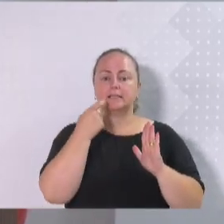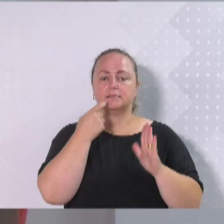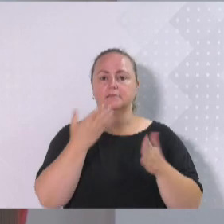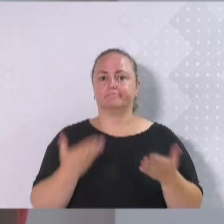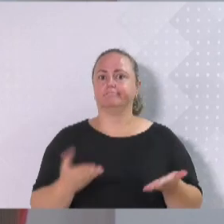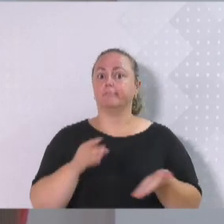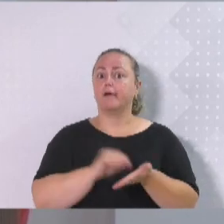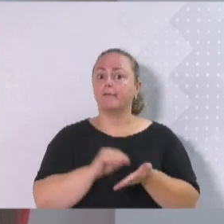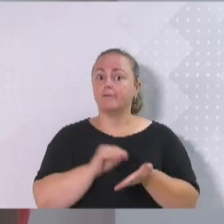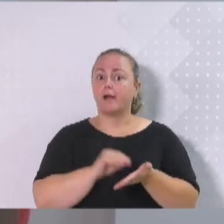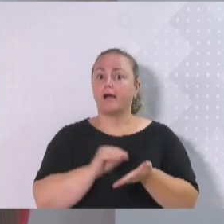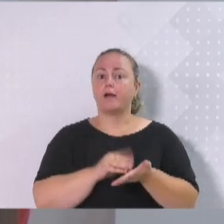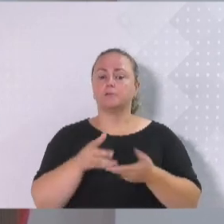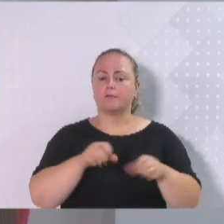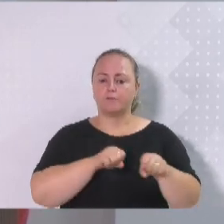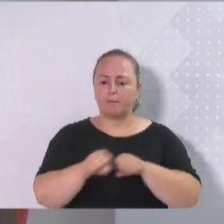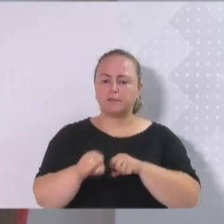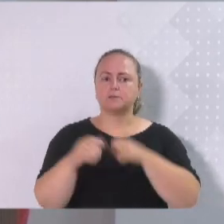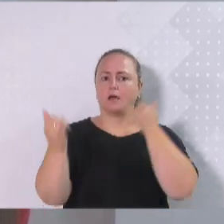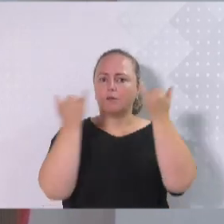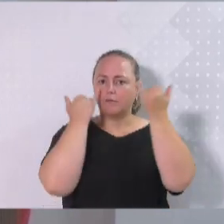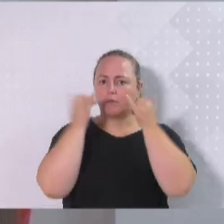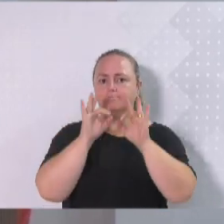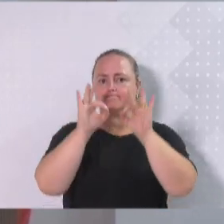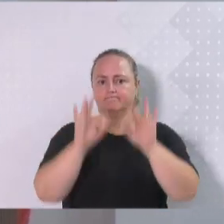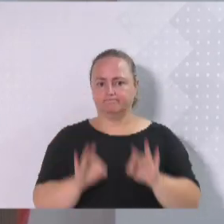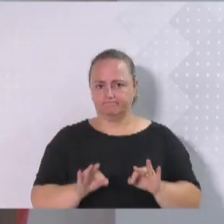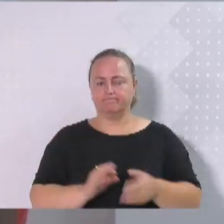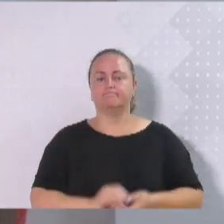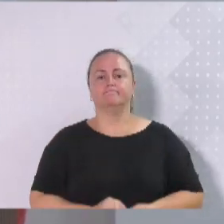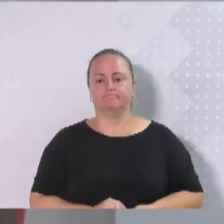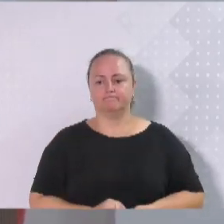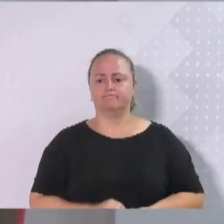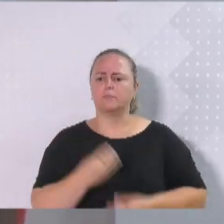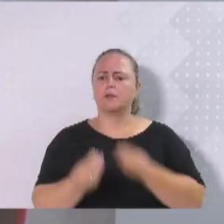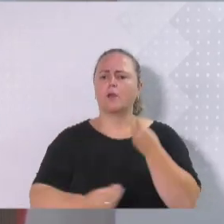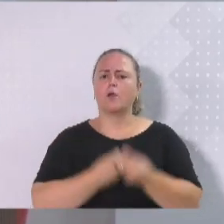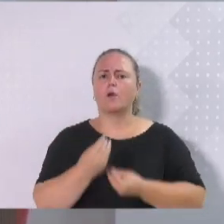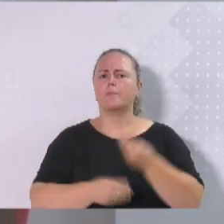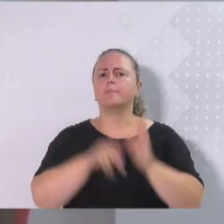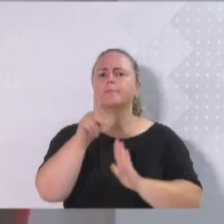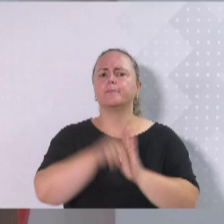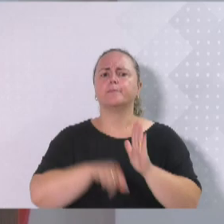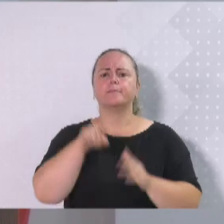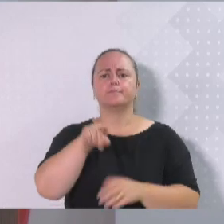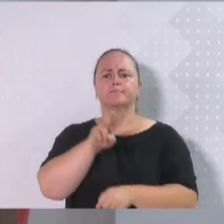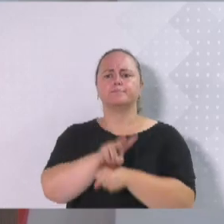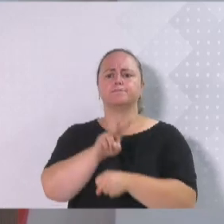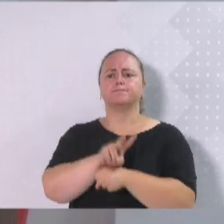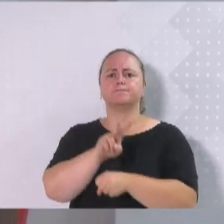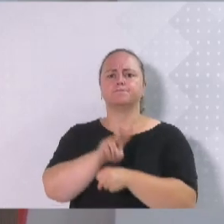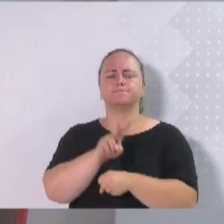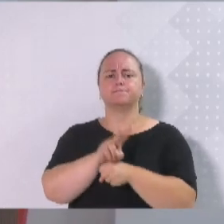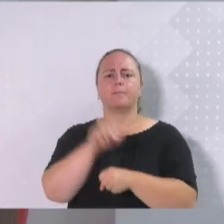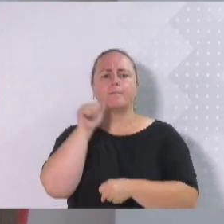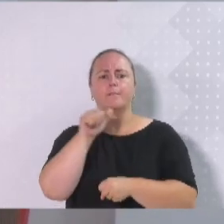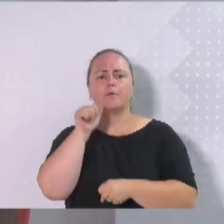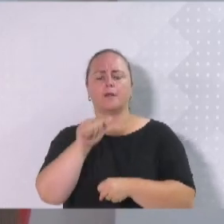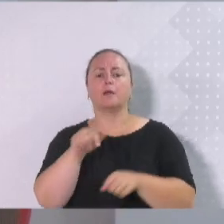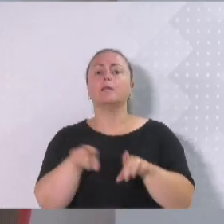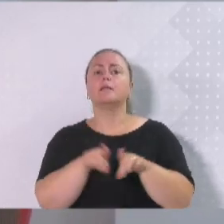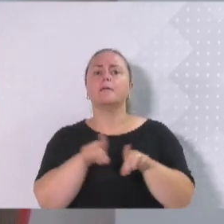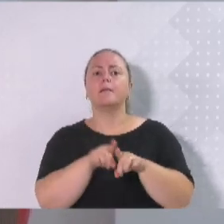qualificada e atualizada dos profissionais. Como estão os projetos de proteção às mulheres e aos recursos para a Casa Elisa?